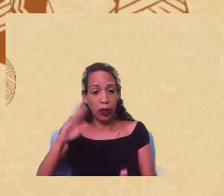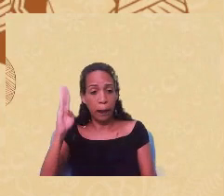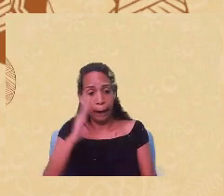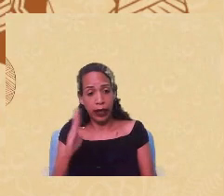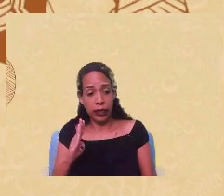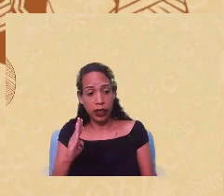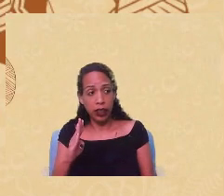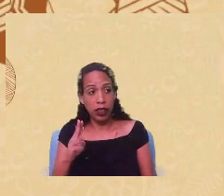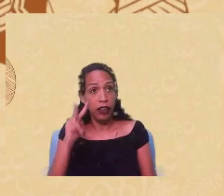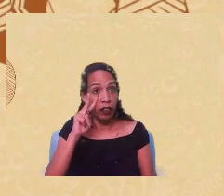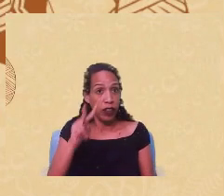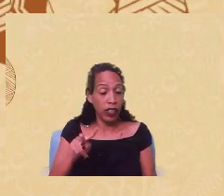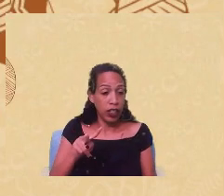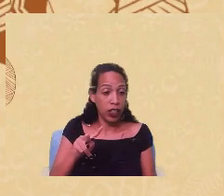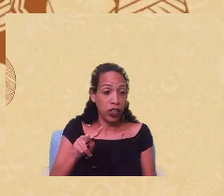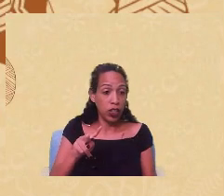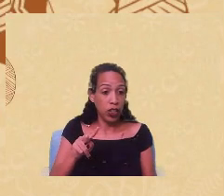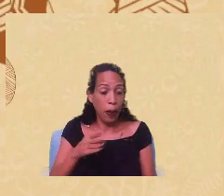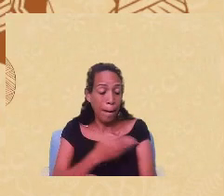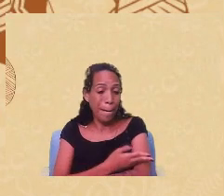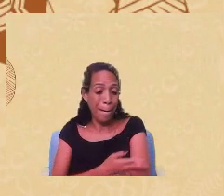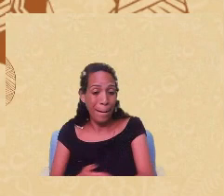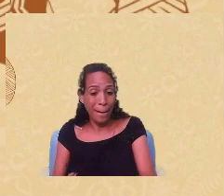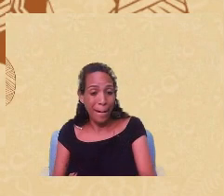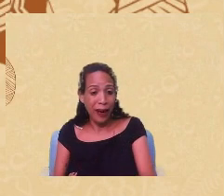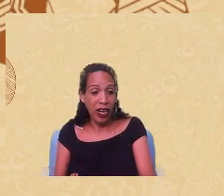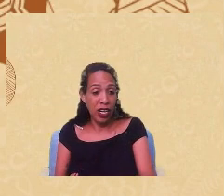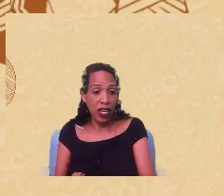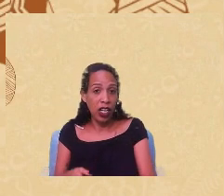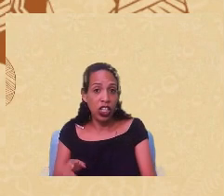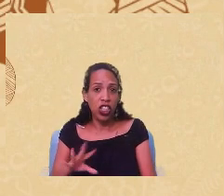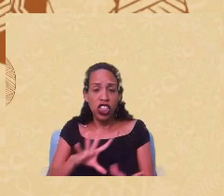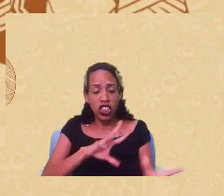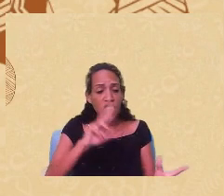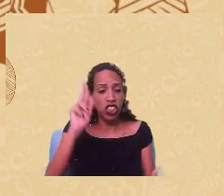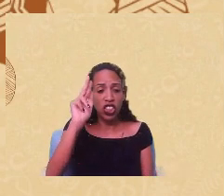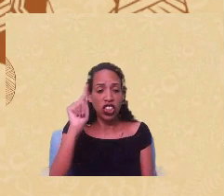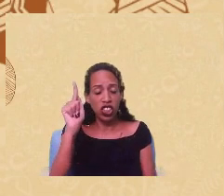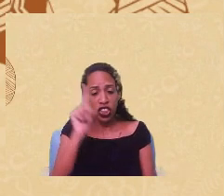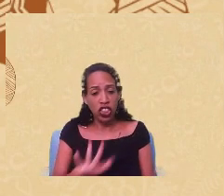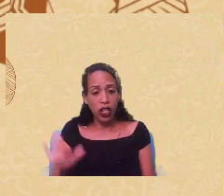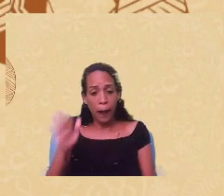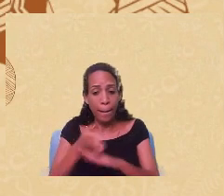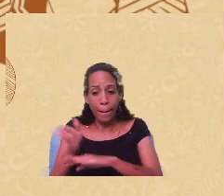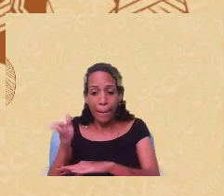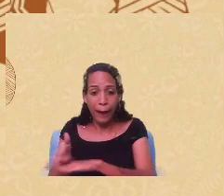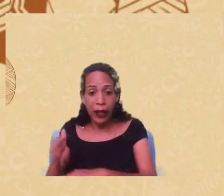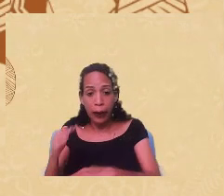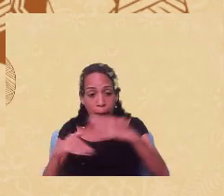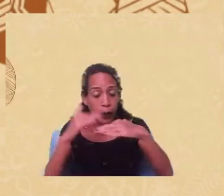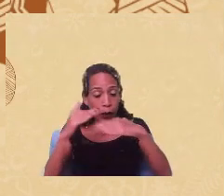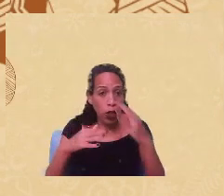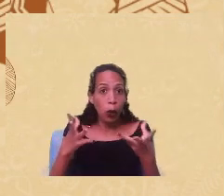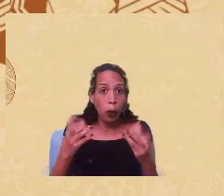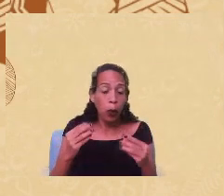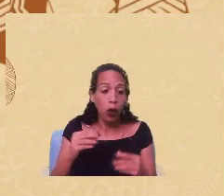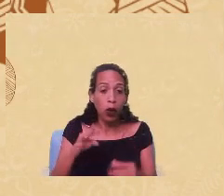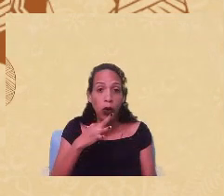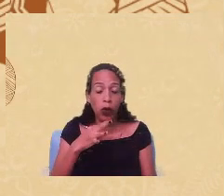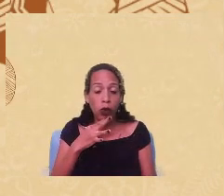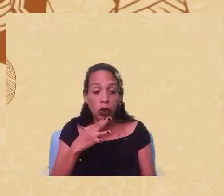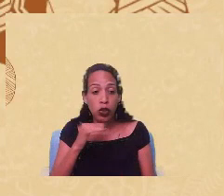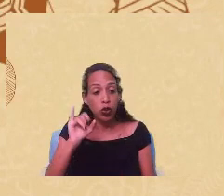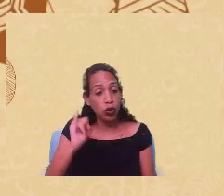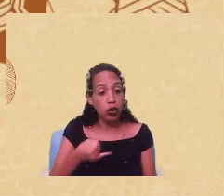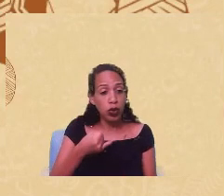eles são vistos como brancos então de maneira geral não passam por esse processo quando são reconhecidos como judeus pode ser